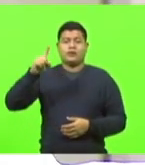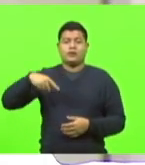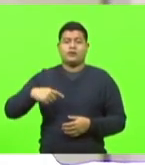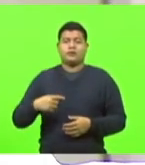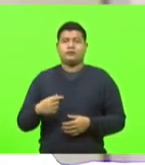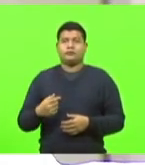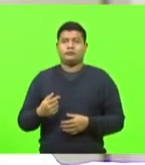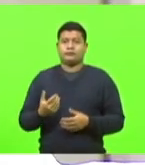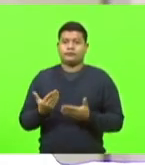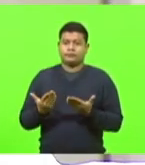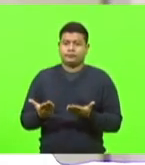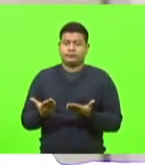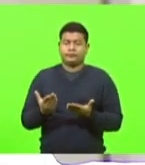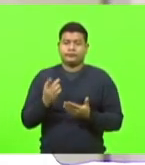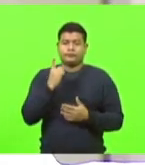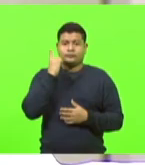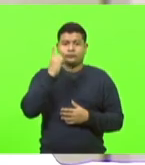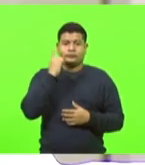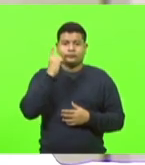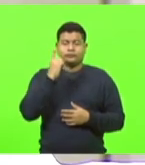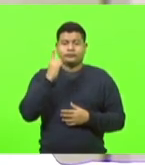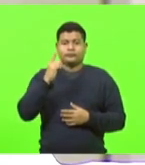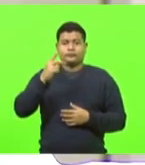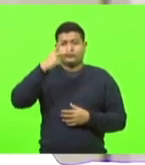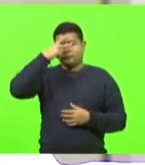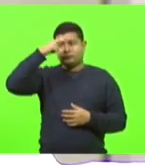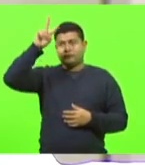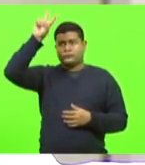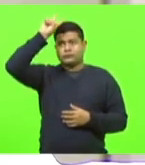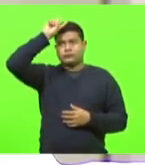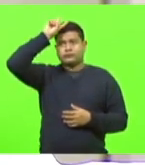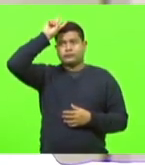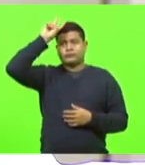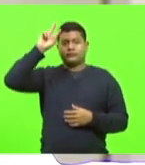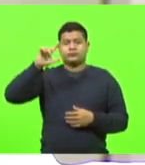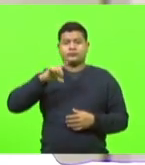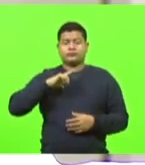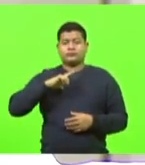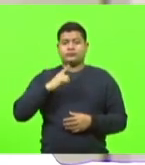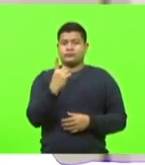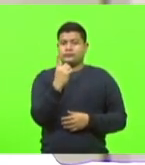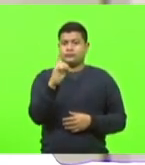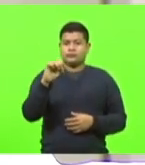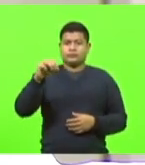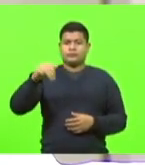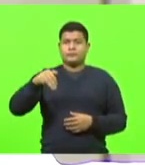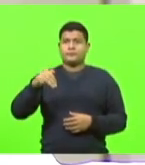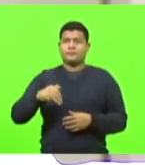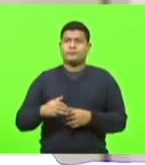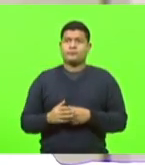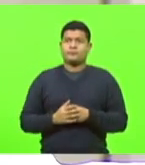é o deputado doutor Vicente Carro Preso. Vossa Excelência terá 10 minutos, deputado.